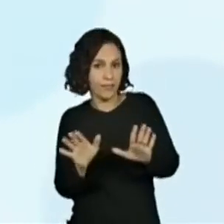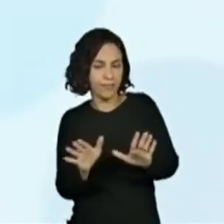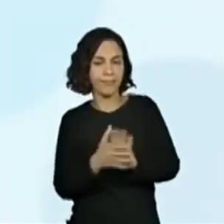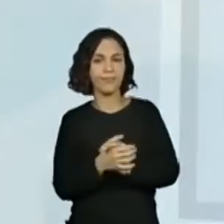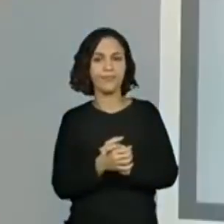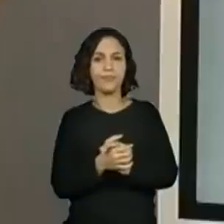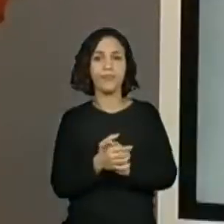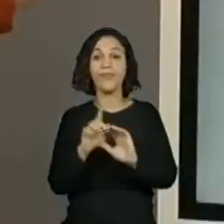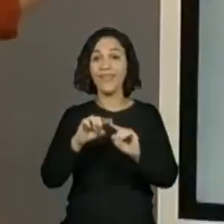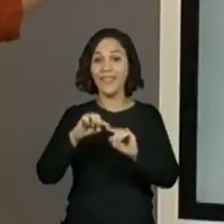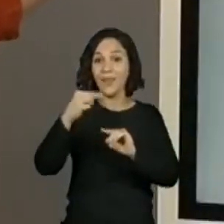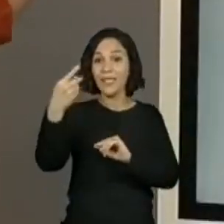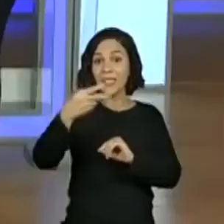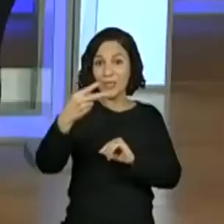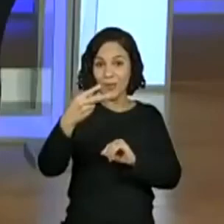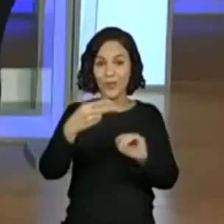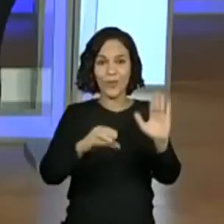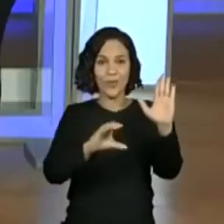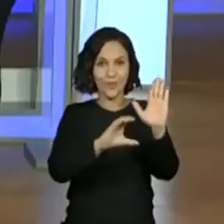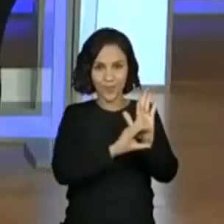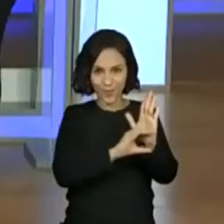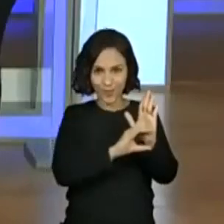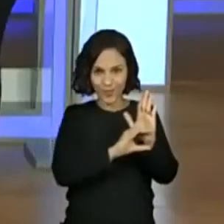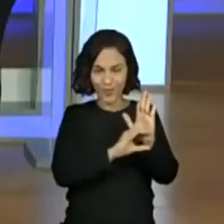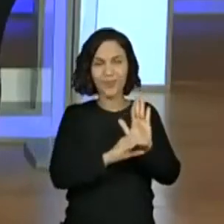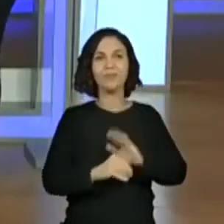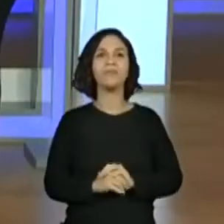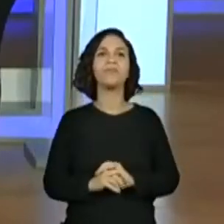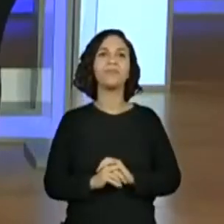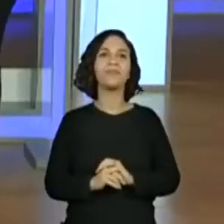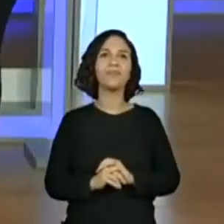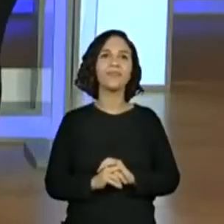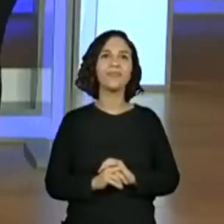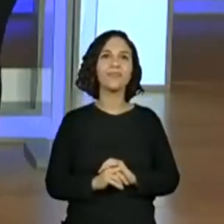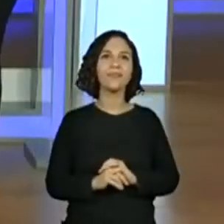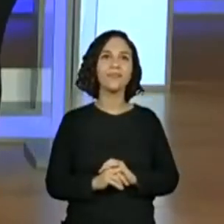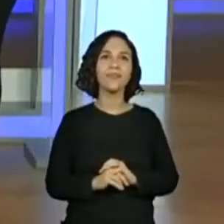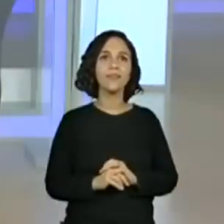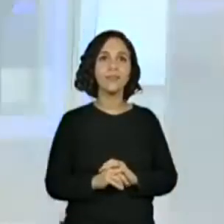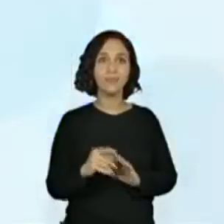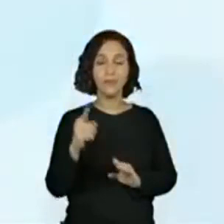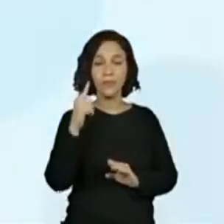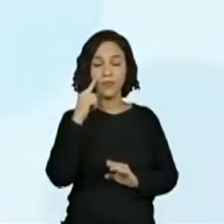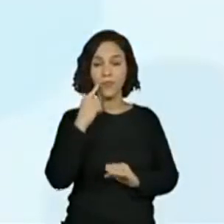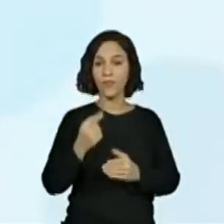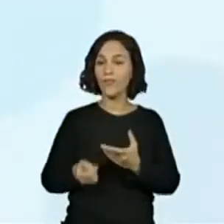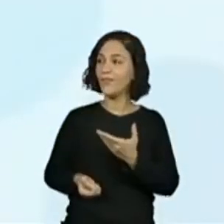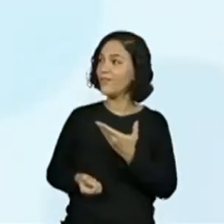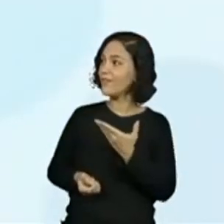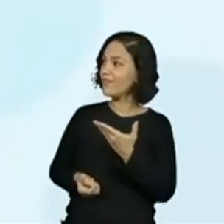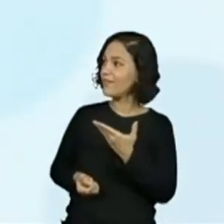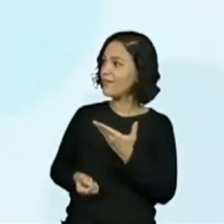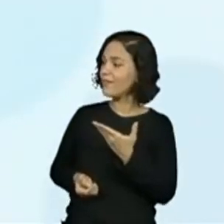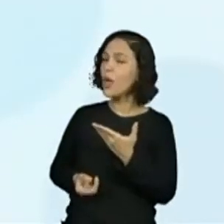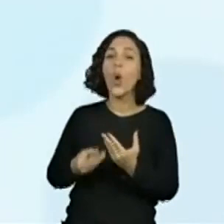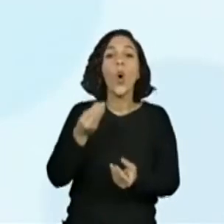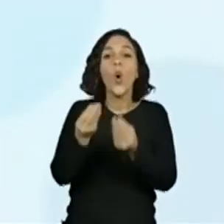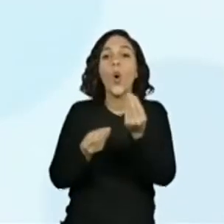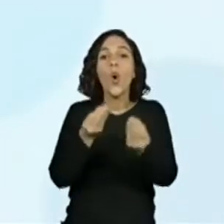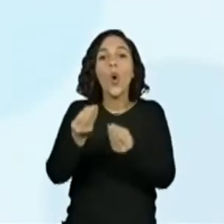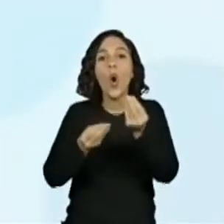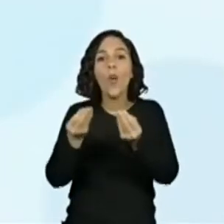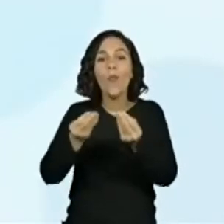A segunda parte do texto, olha lá. É esta segunda parte. Sim, é o como